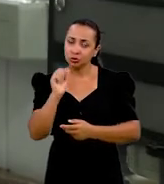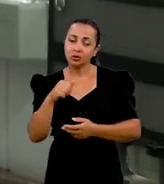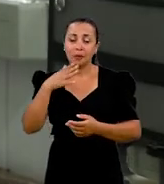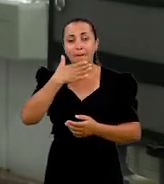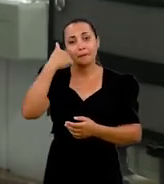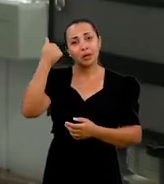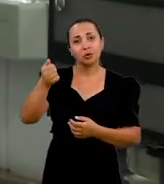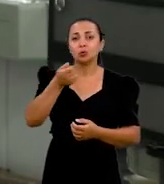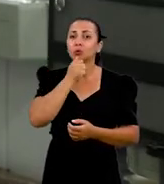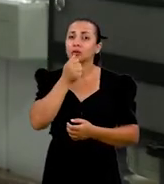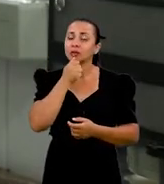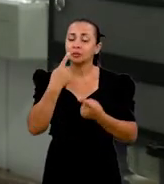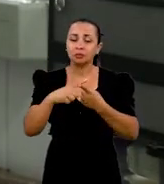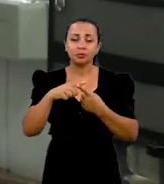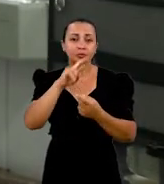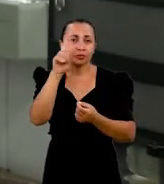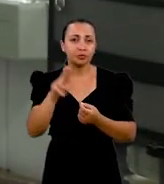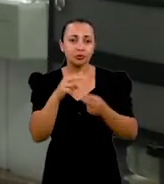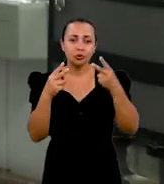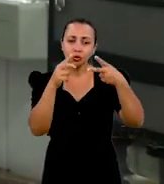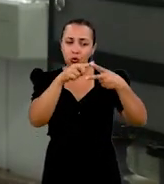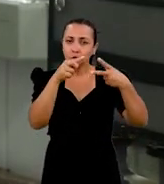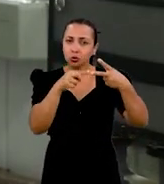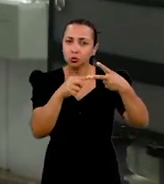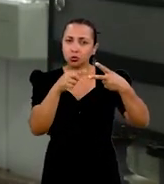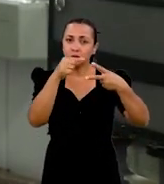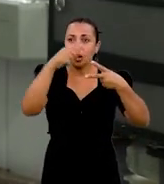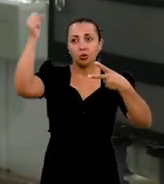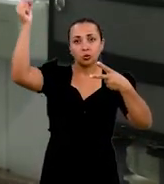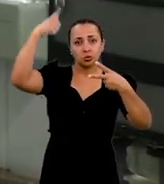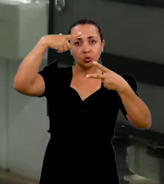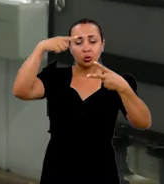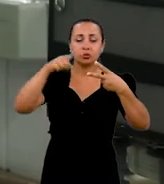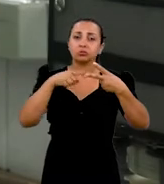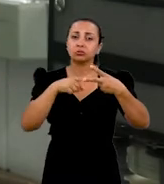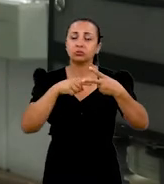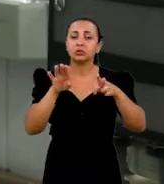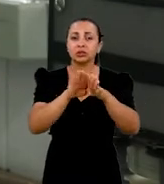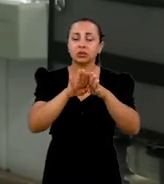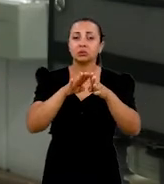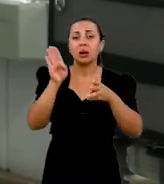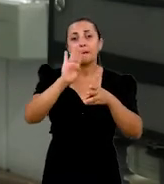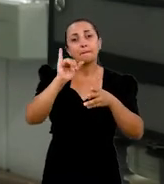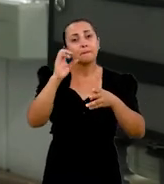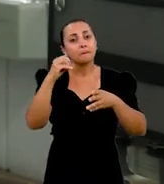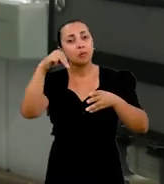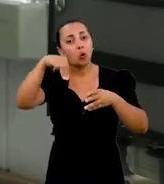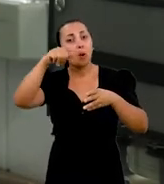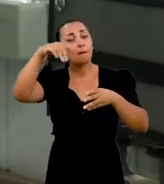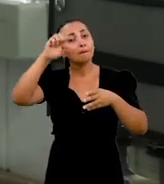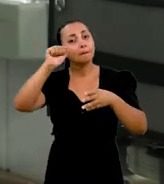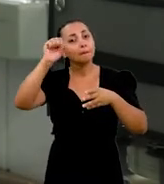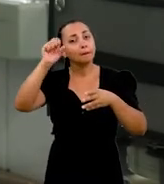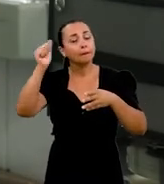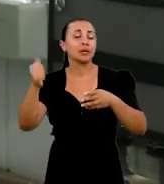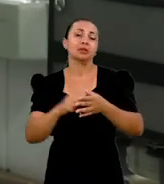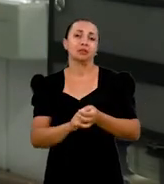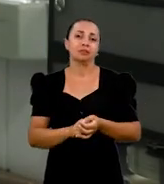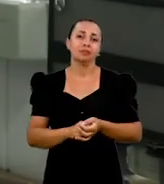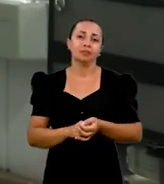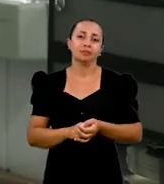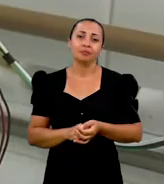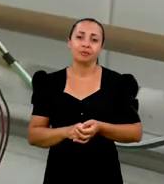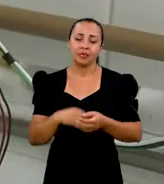sustentável ainda, porque você vai utilizar duas fontes renováveis, a radiação solar e o resíduo de biomassa, fechando o ciclo de